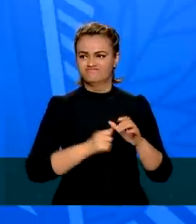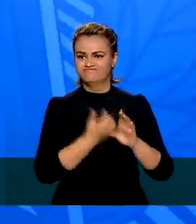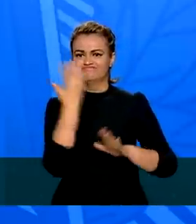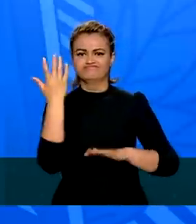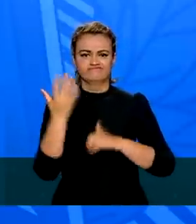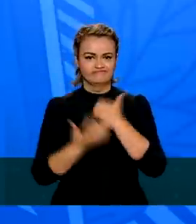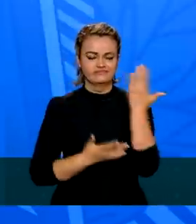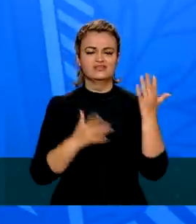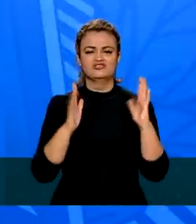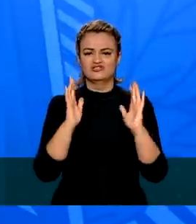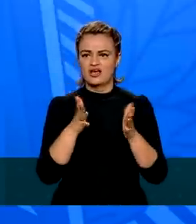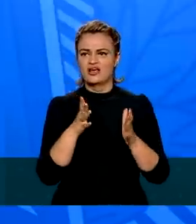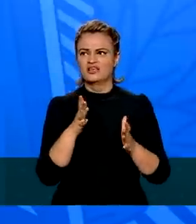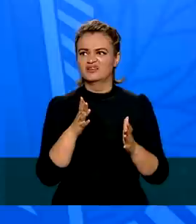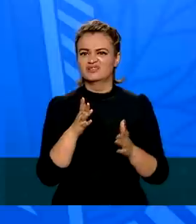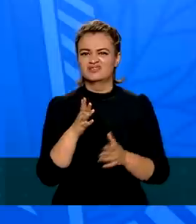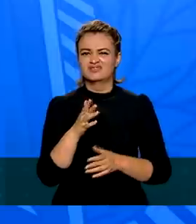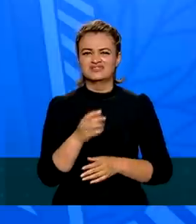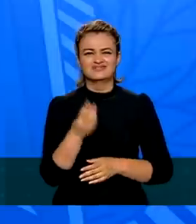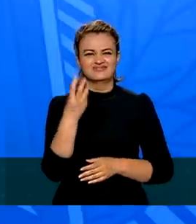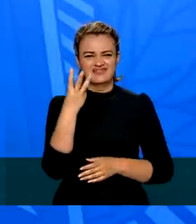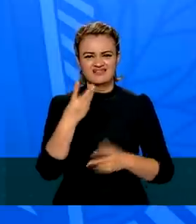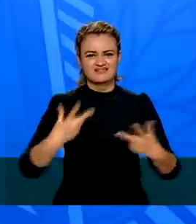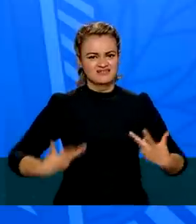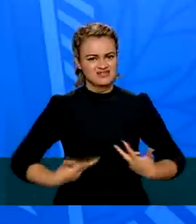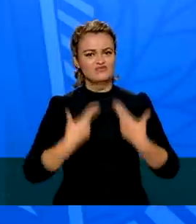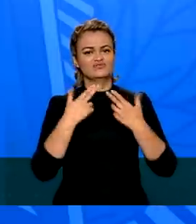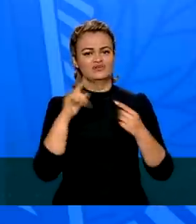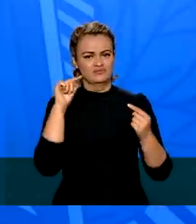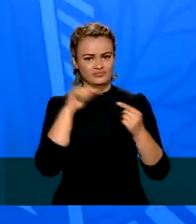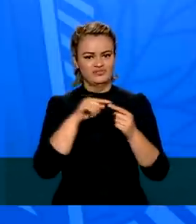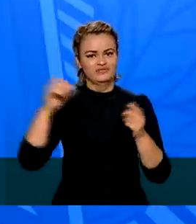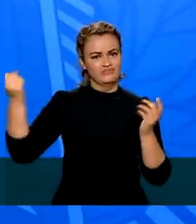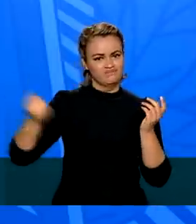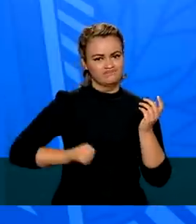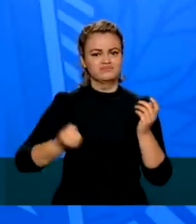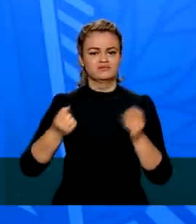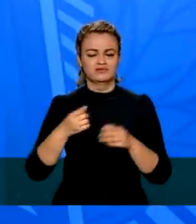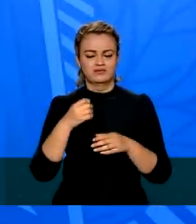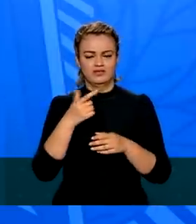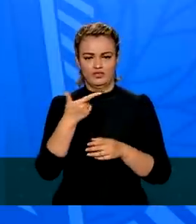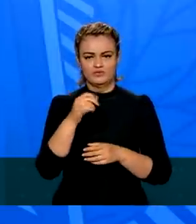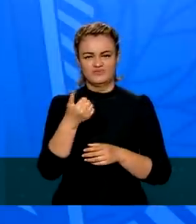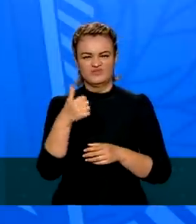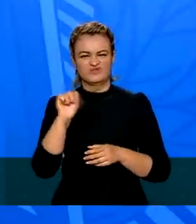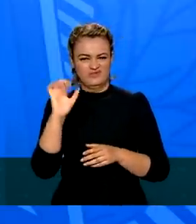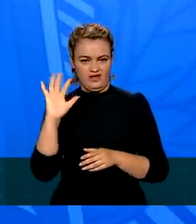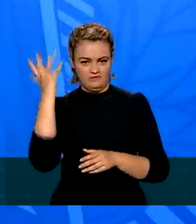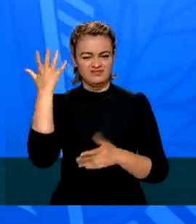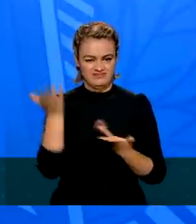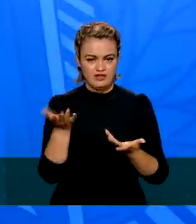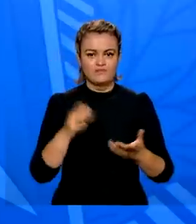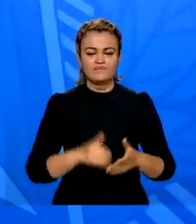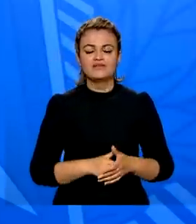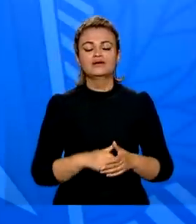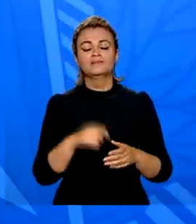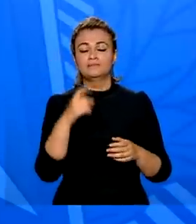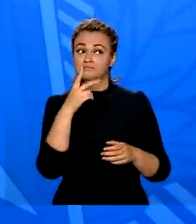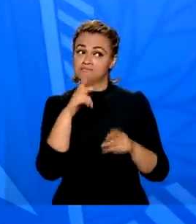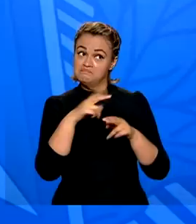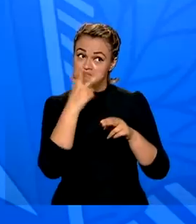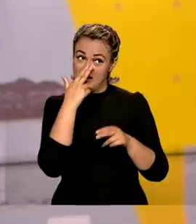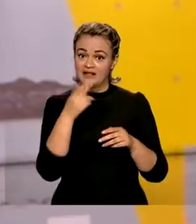Já são mais de três cirurgias que ele já teve e talvez precise da quarta